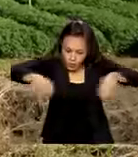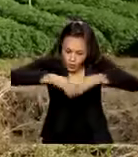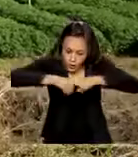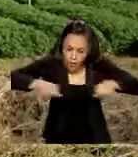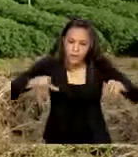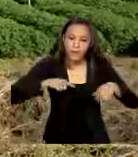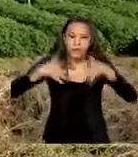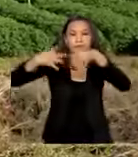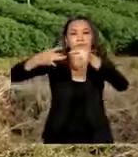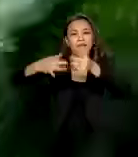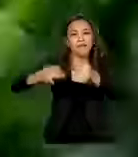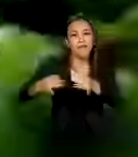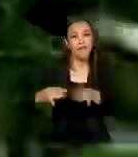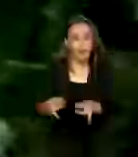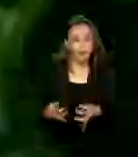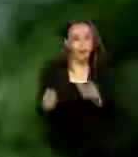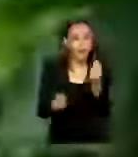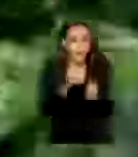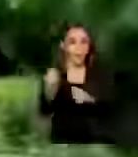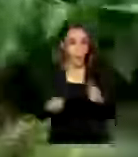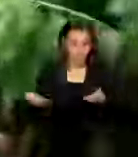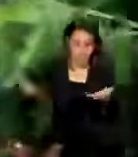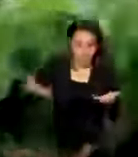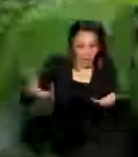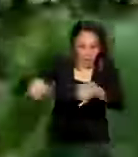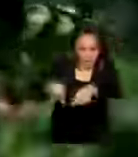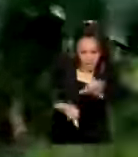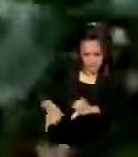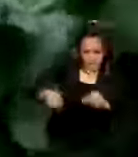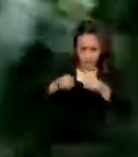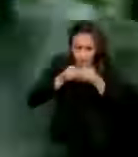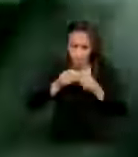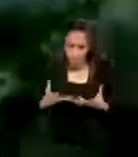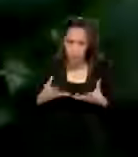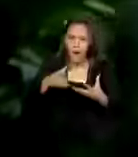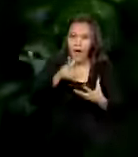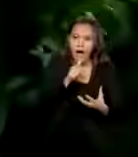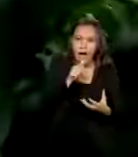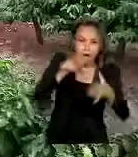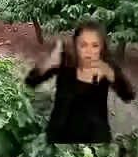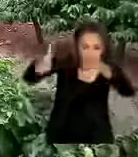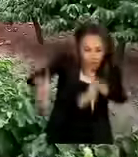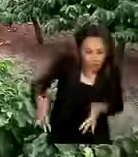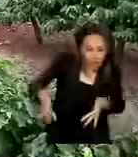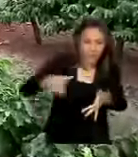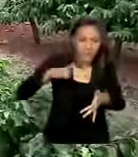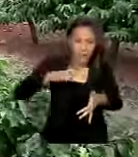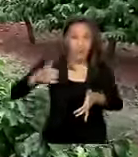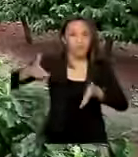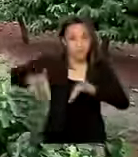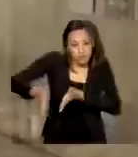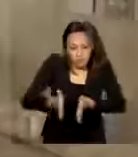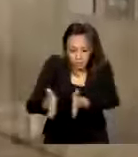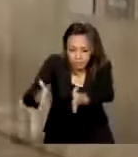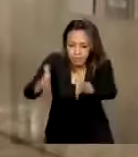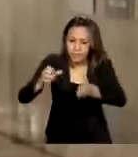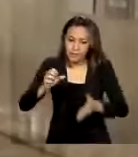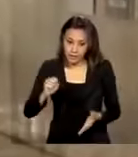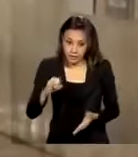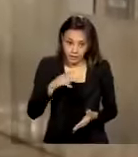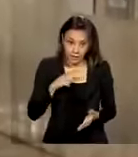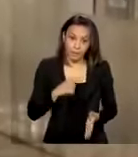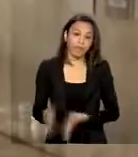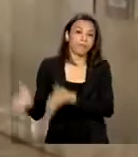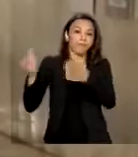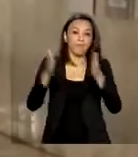ainda detalhes sobre as condições químicas e físicas, se o solo é rico em água e até se passam estradas ali por perto. Segundo